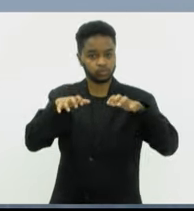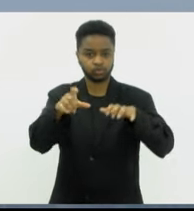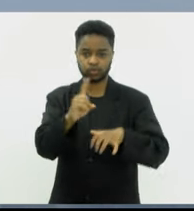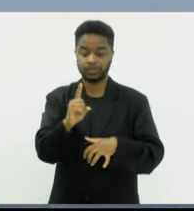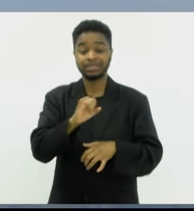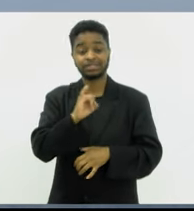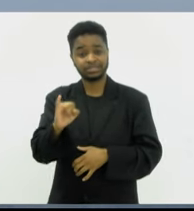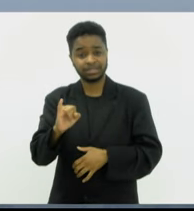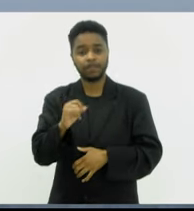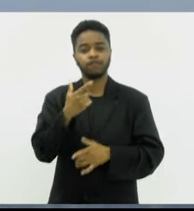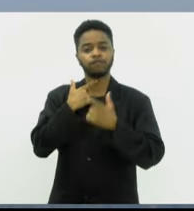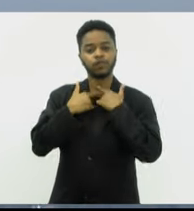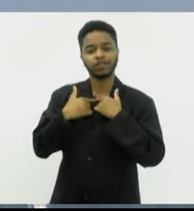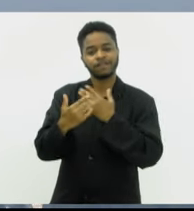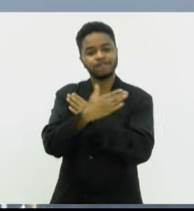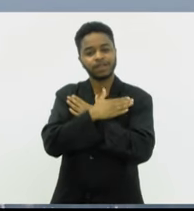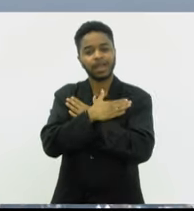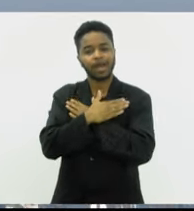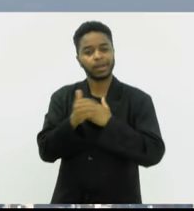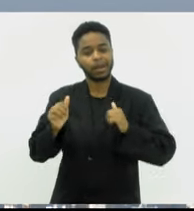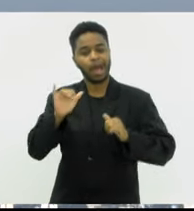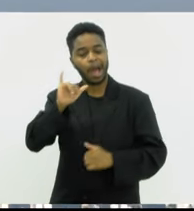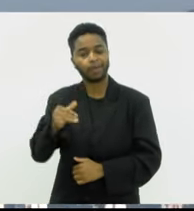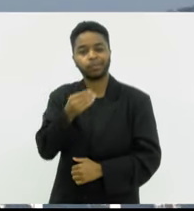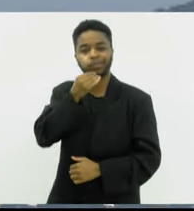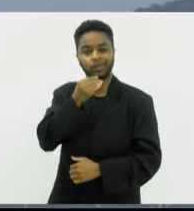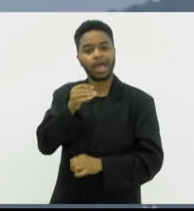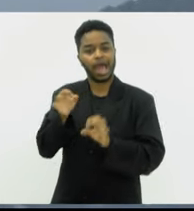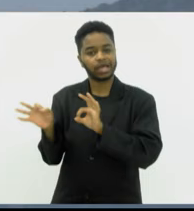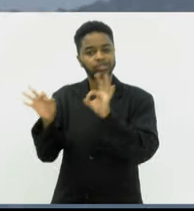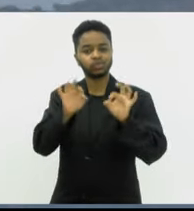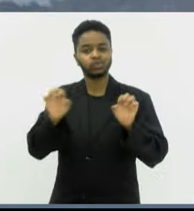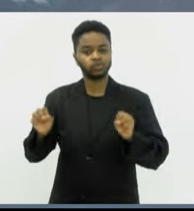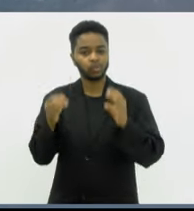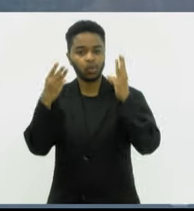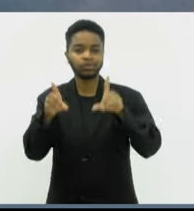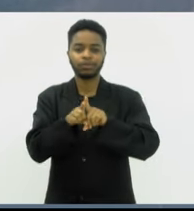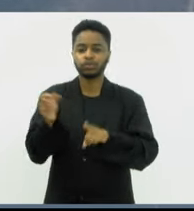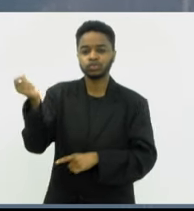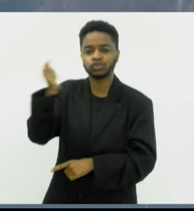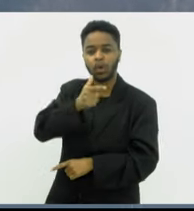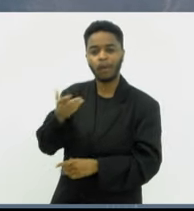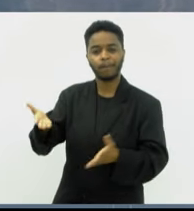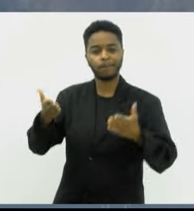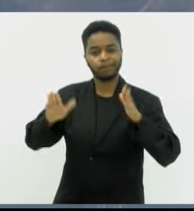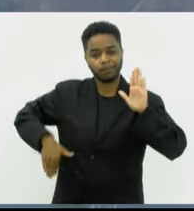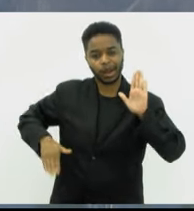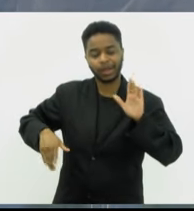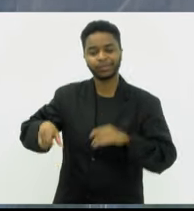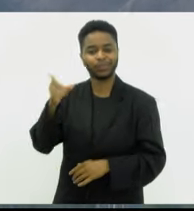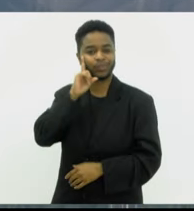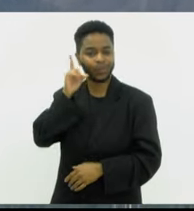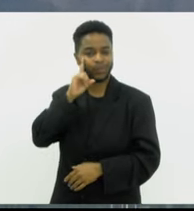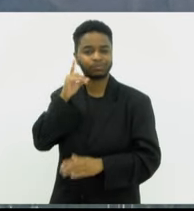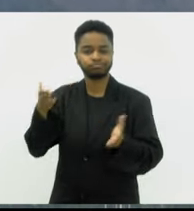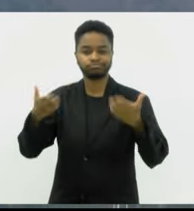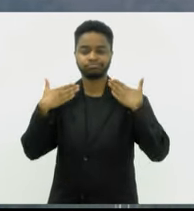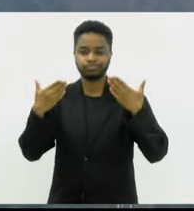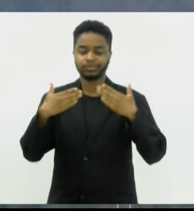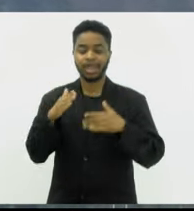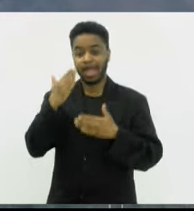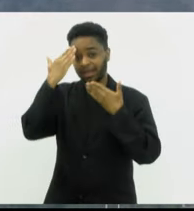couferiadão e vai assistir ao show da Madonna, sol e praia todos os dias. Agradecer as imagens do nosso